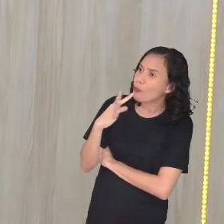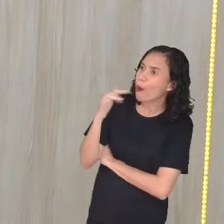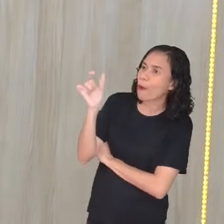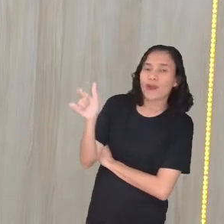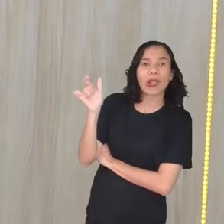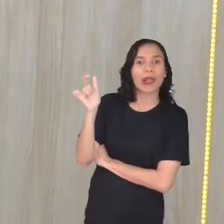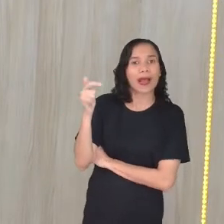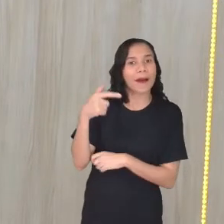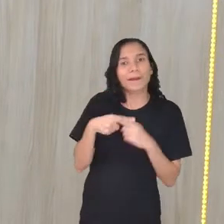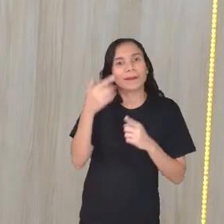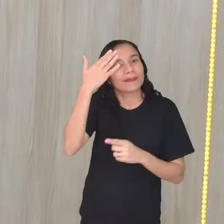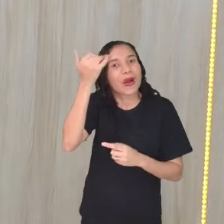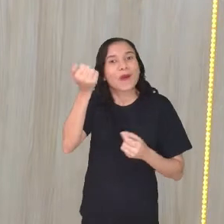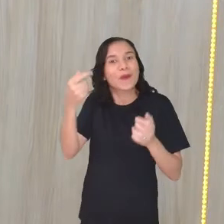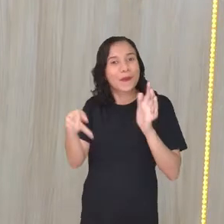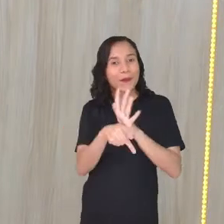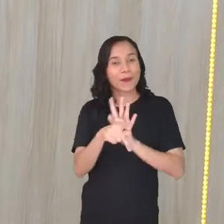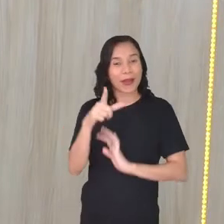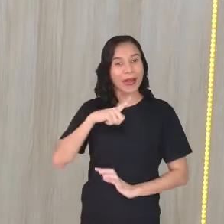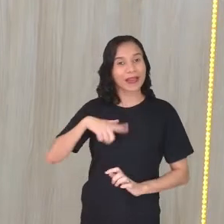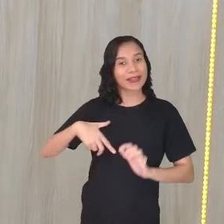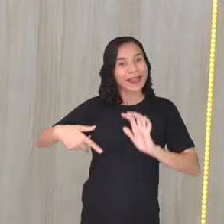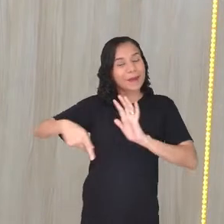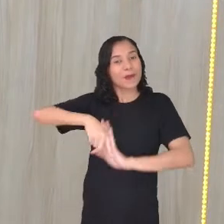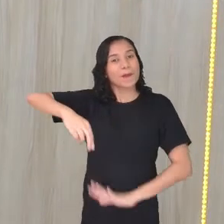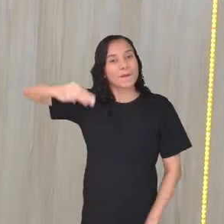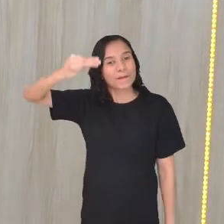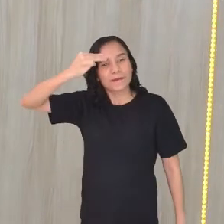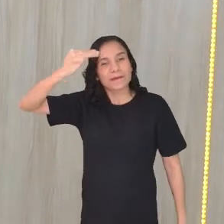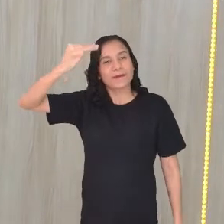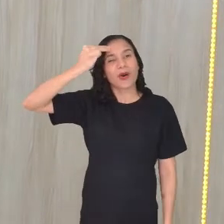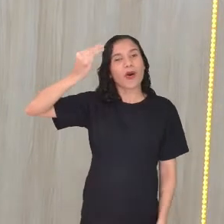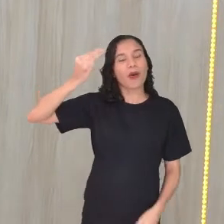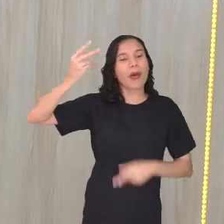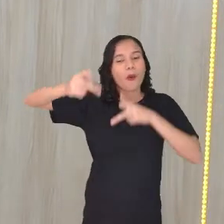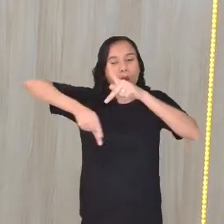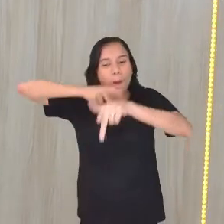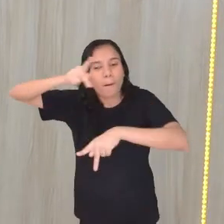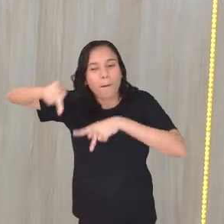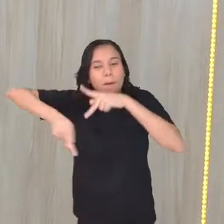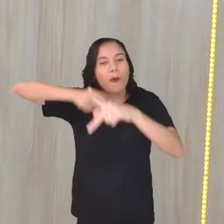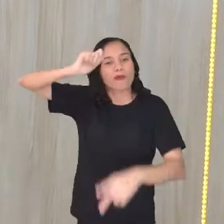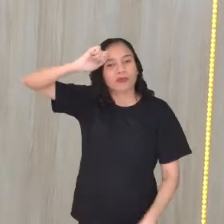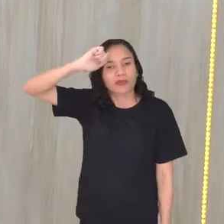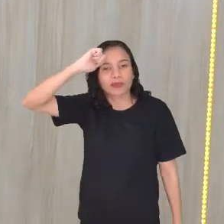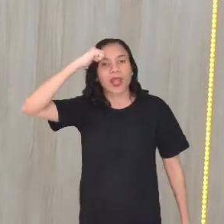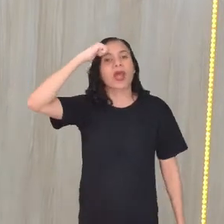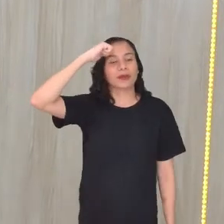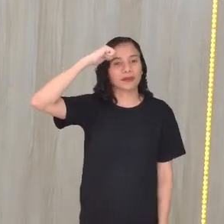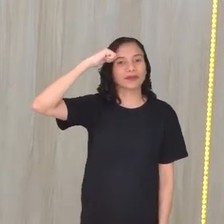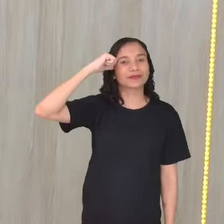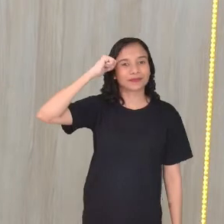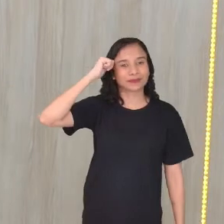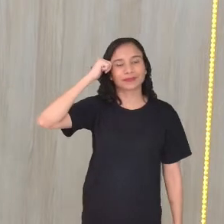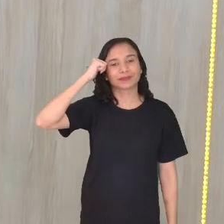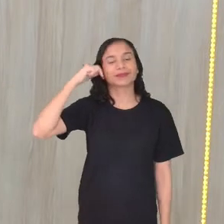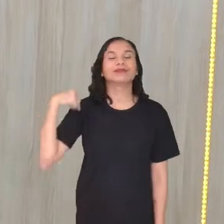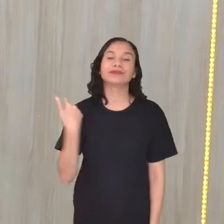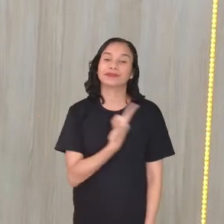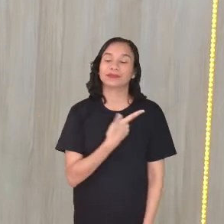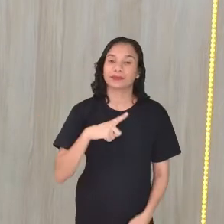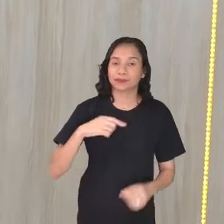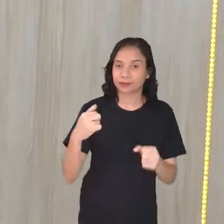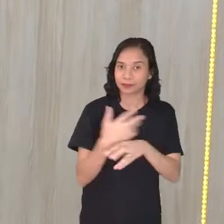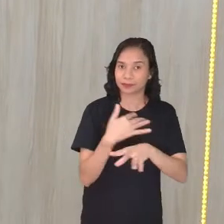e nem sabia que aí tinha uma memória, né? Dos povos, né? Dos negros e negras que passaram na nossa